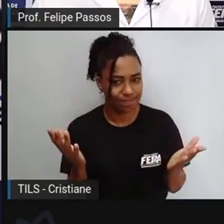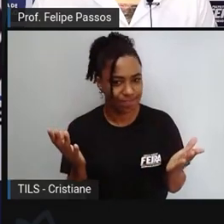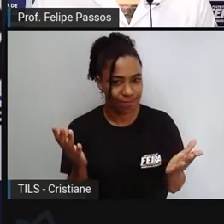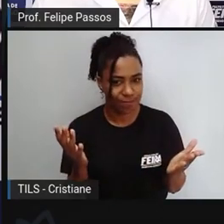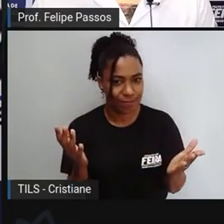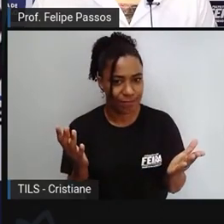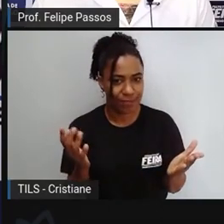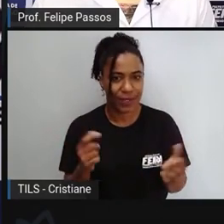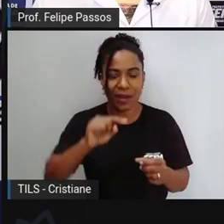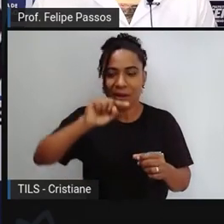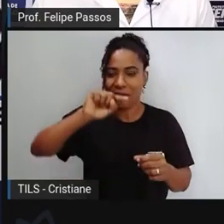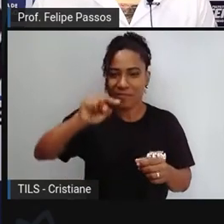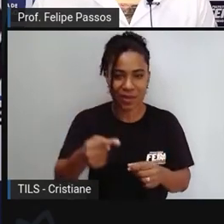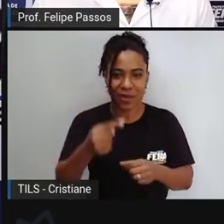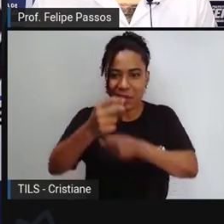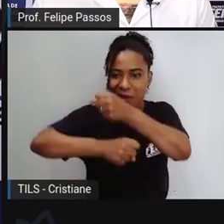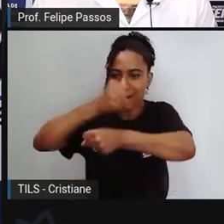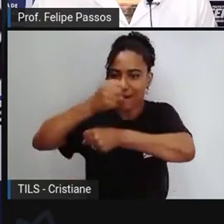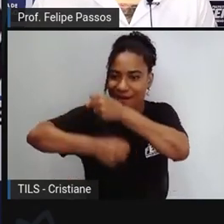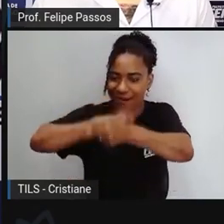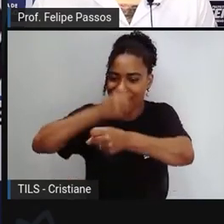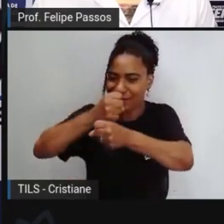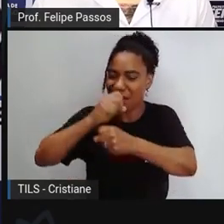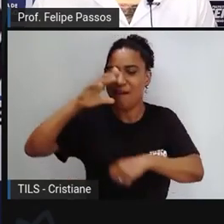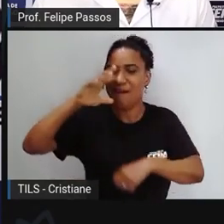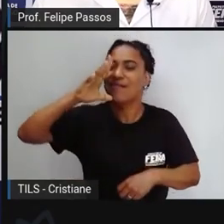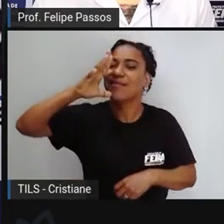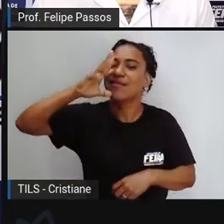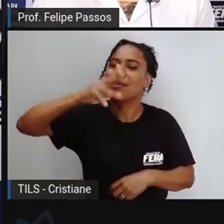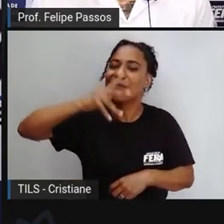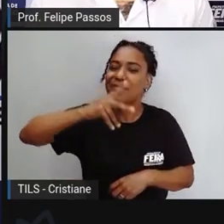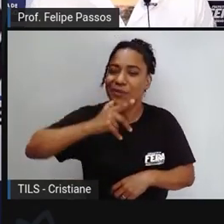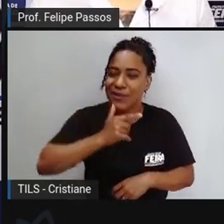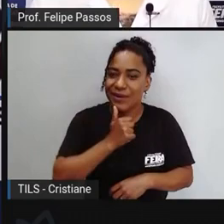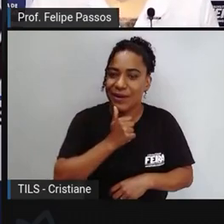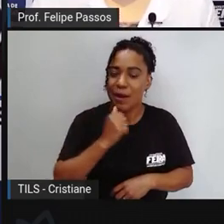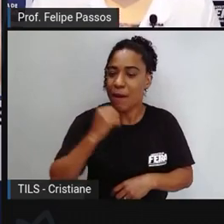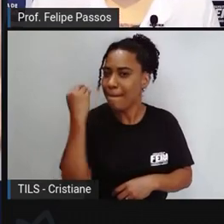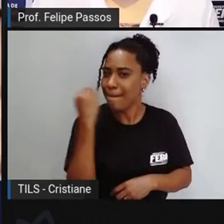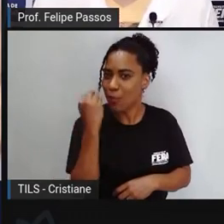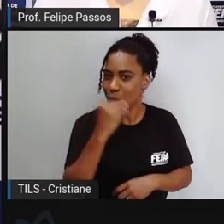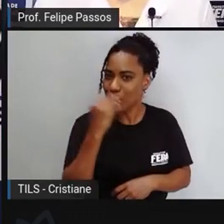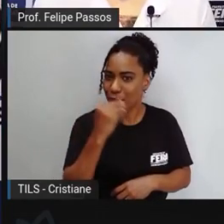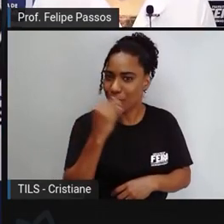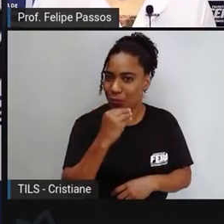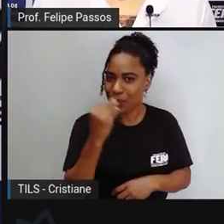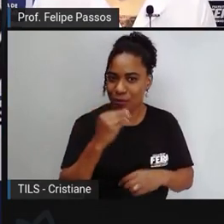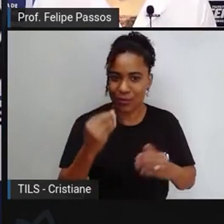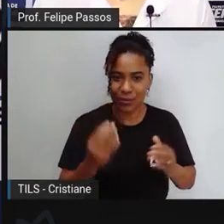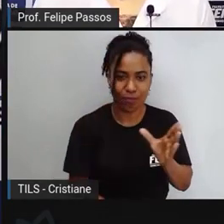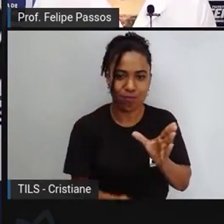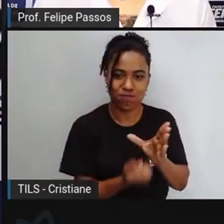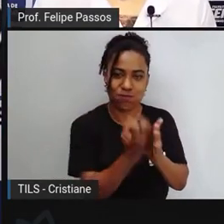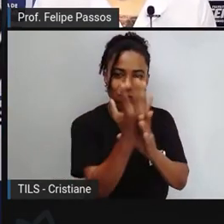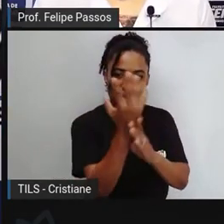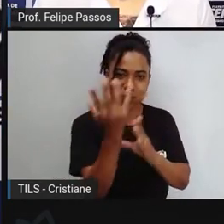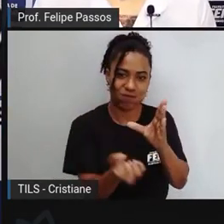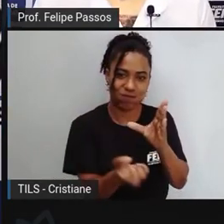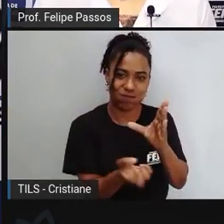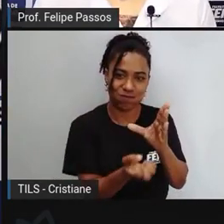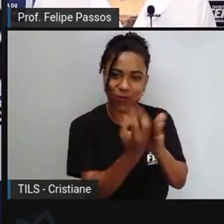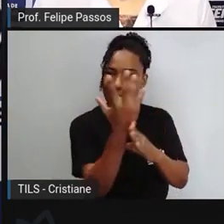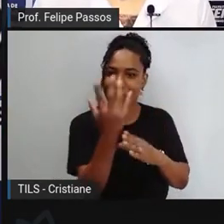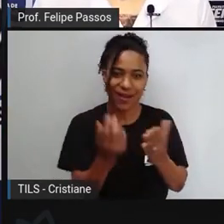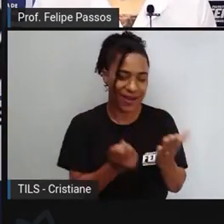por que eu não vou aproveitar esta oportunidade e comprar o meu terreno